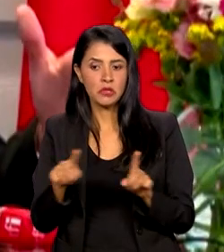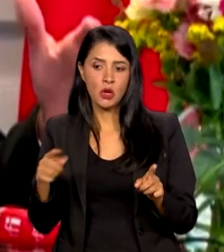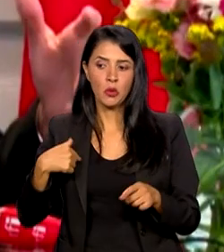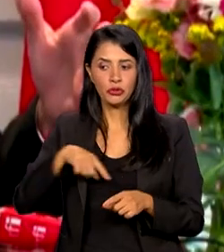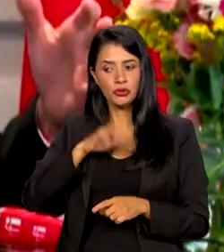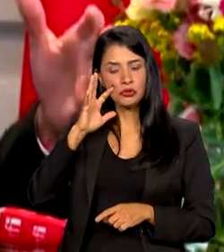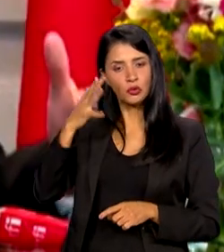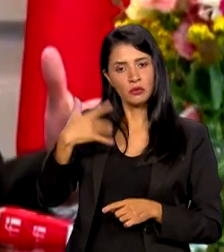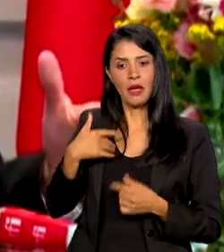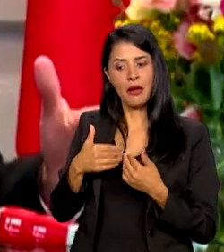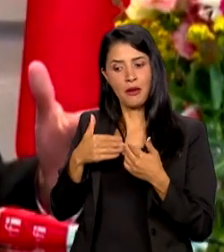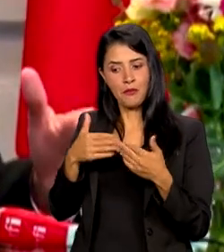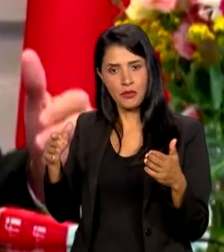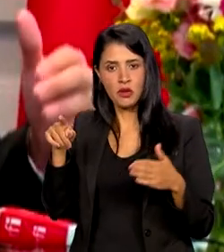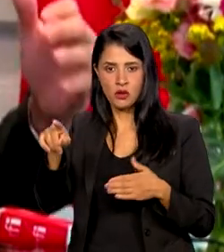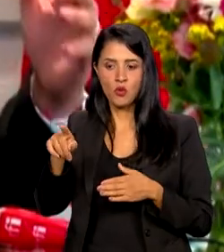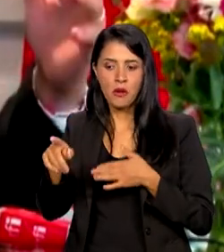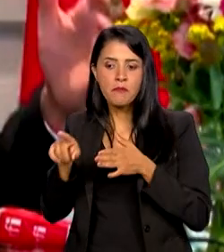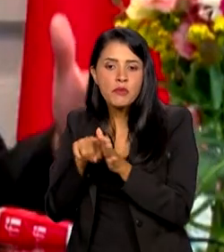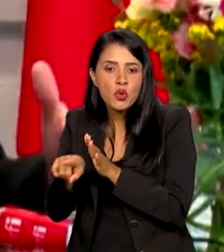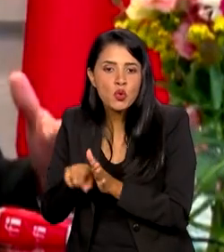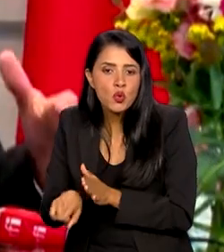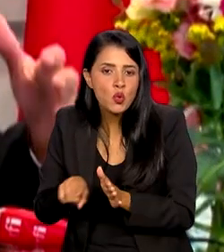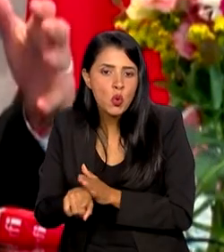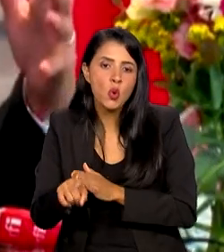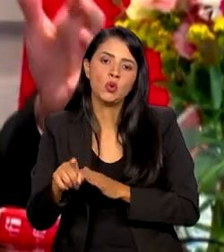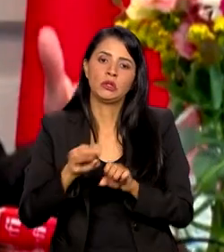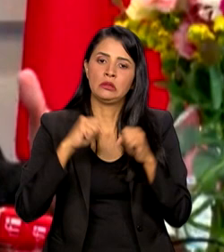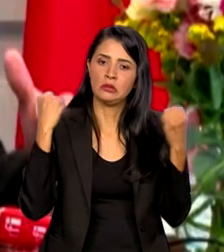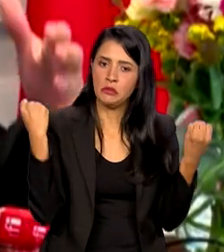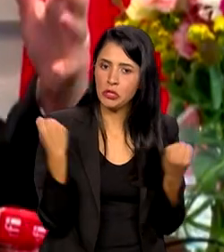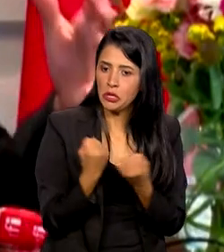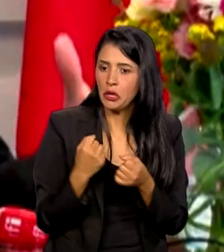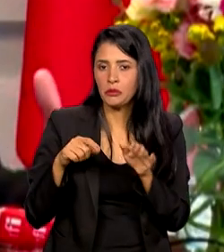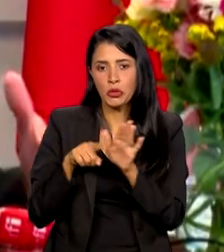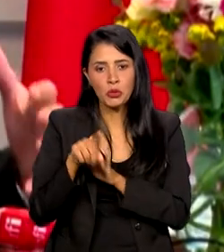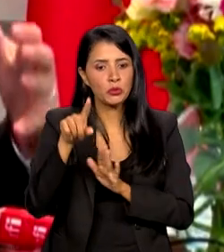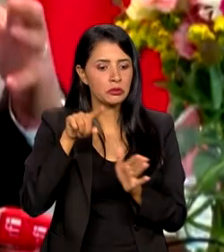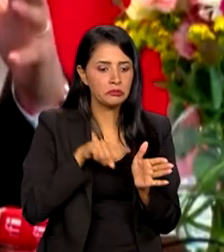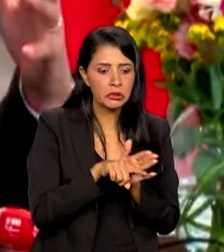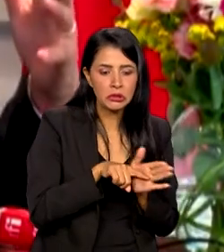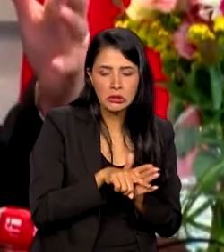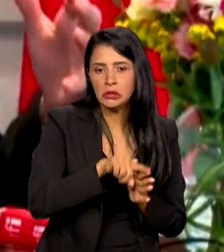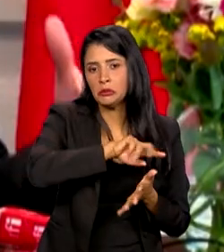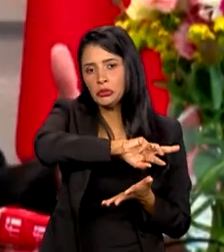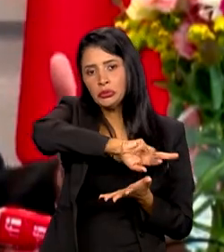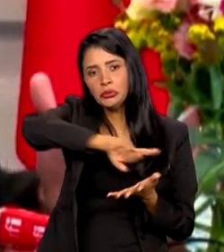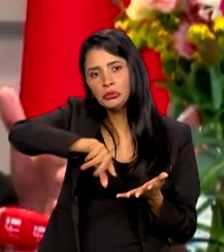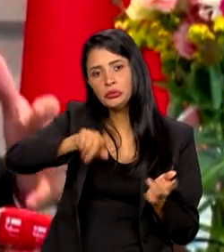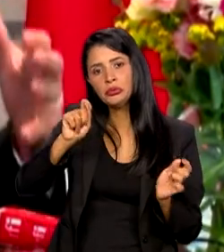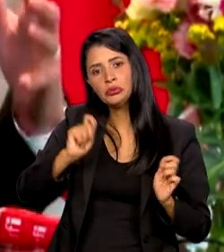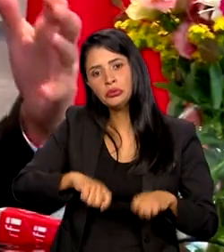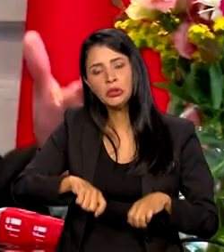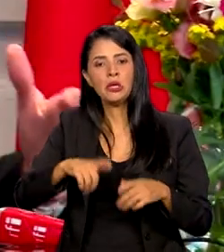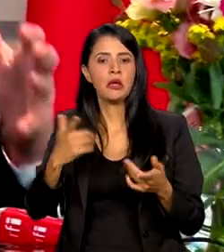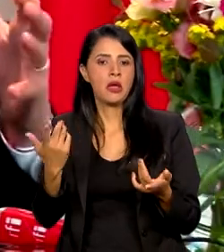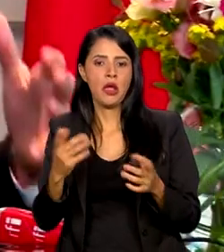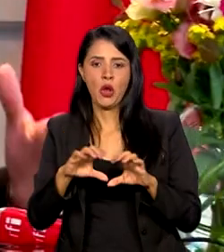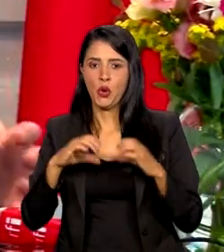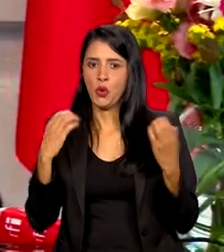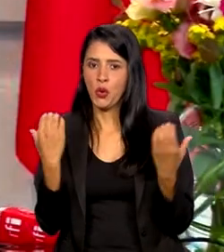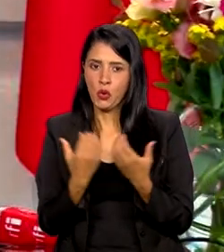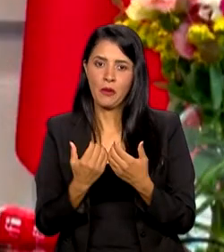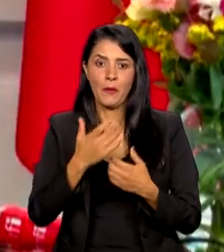pública, que está aberta desde o 8 de março. Estamos realizando seminários, consultas, pesquisas, workshops, enfim, com